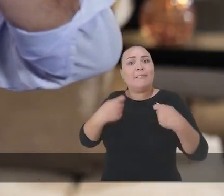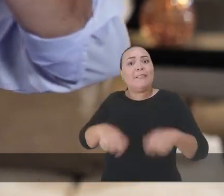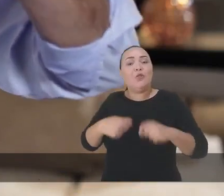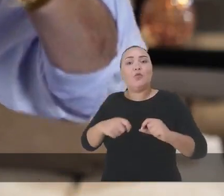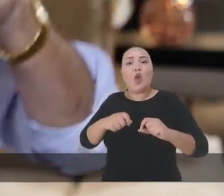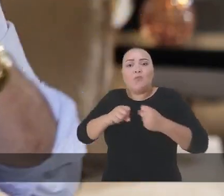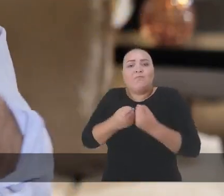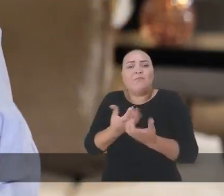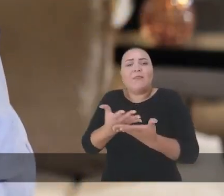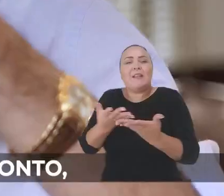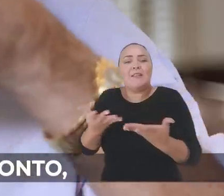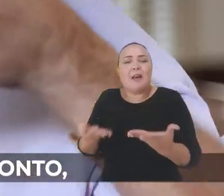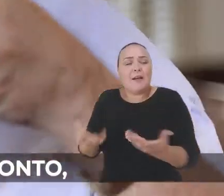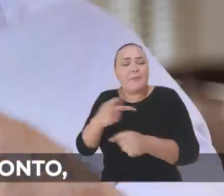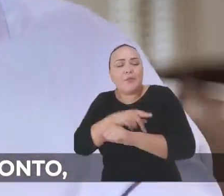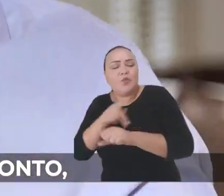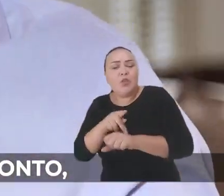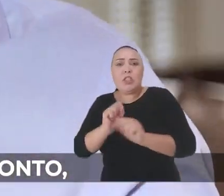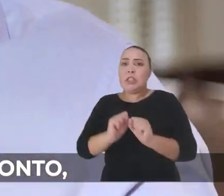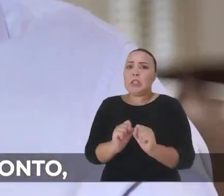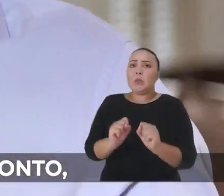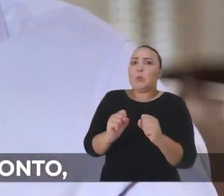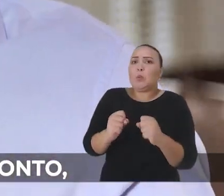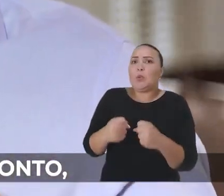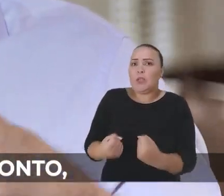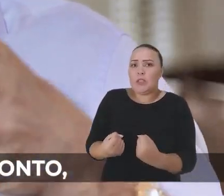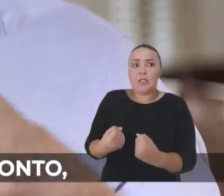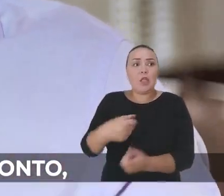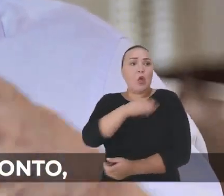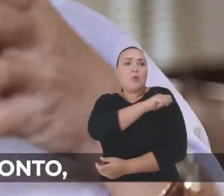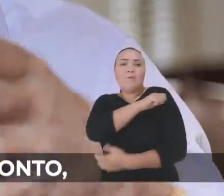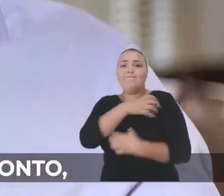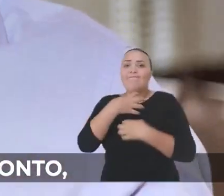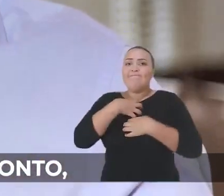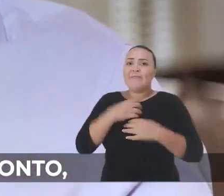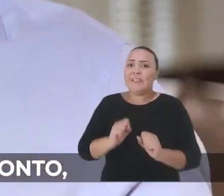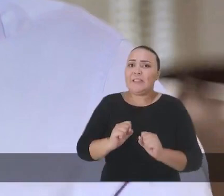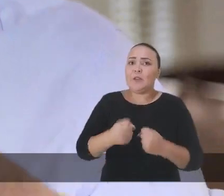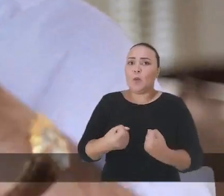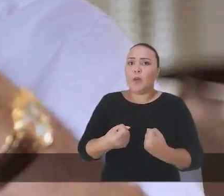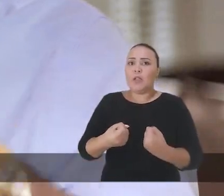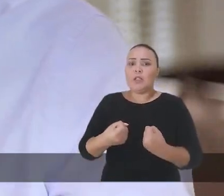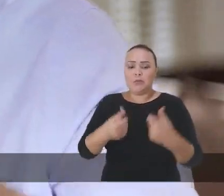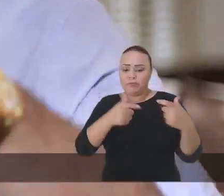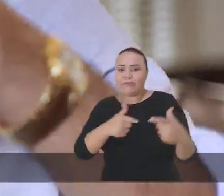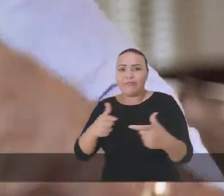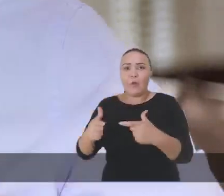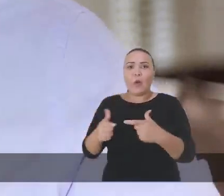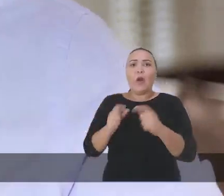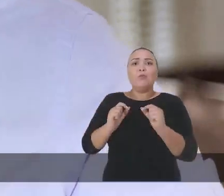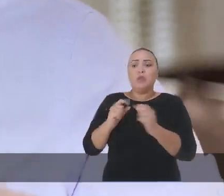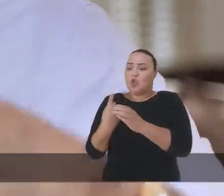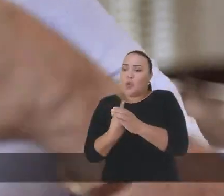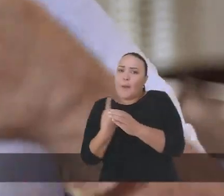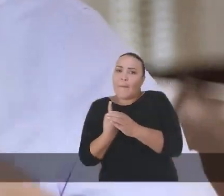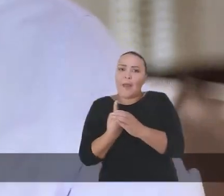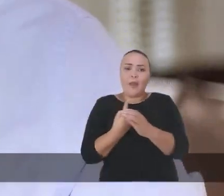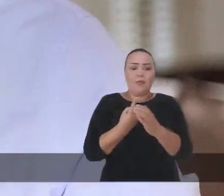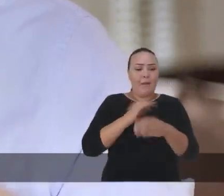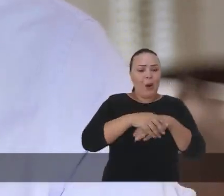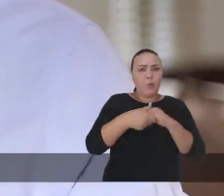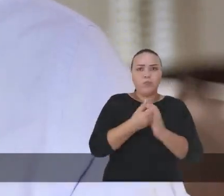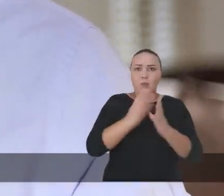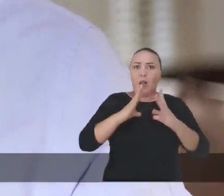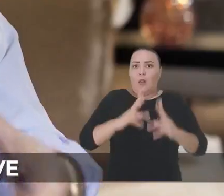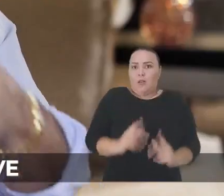segurança pedagógica aos alunos, que é o que o plano já está pronto, e segurança física de isolamento e